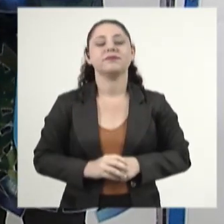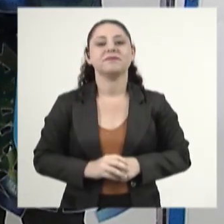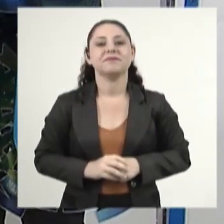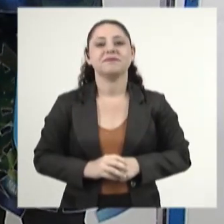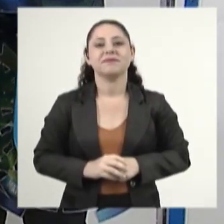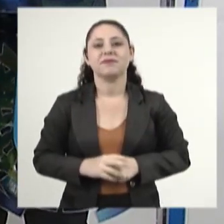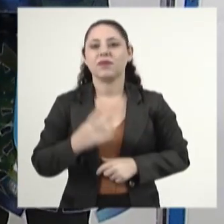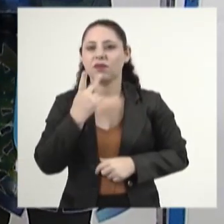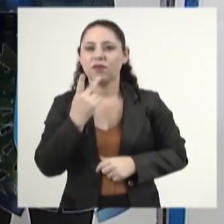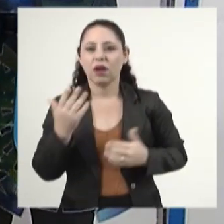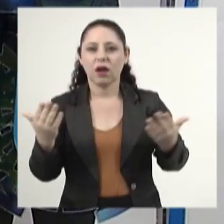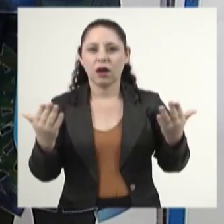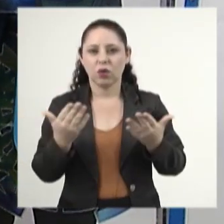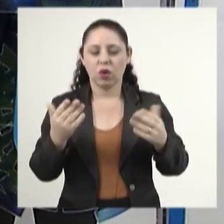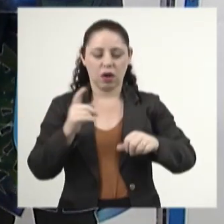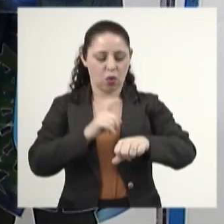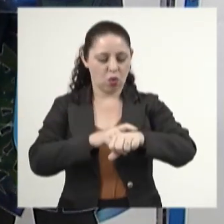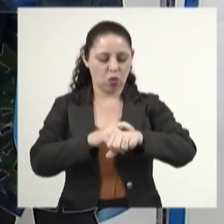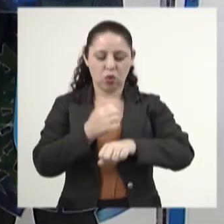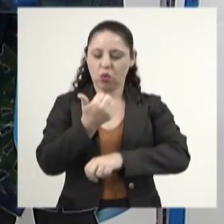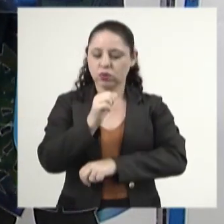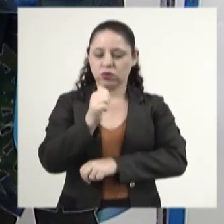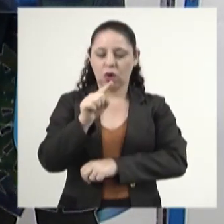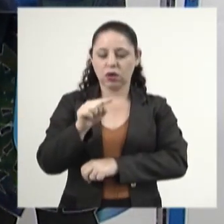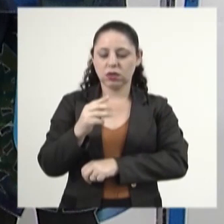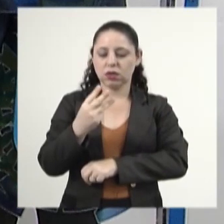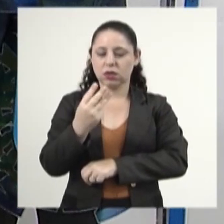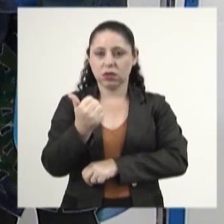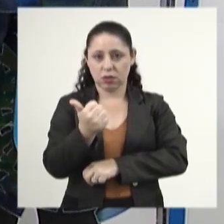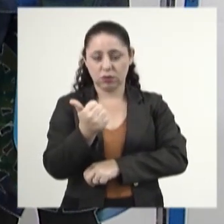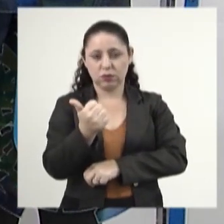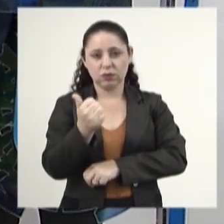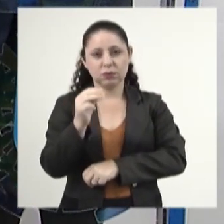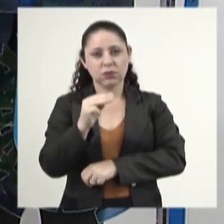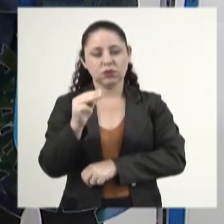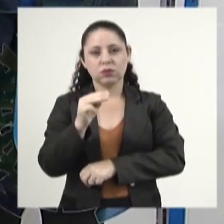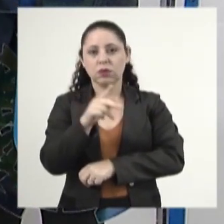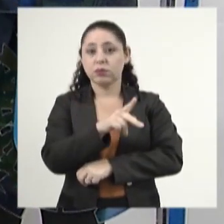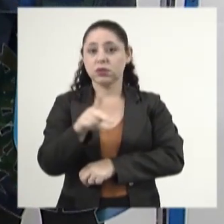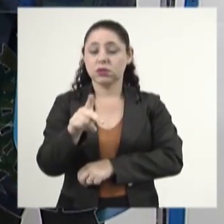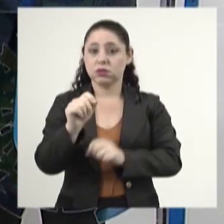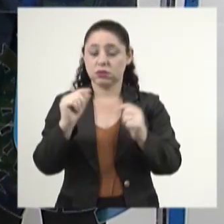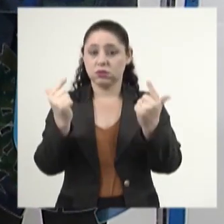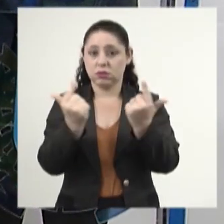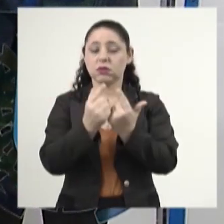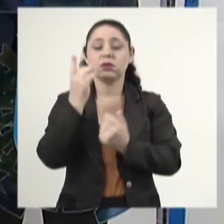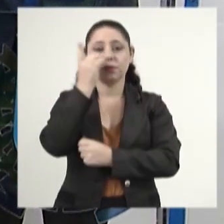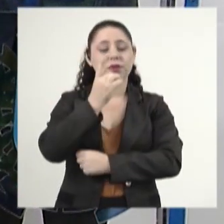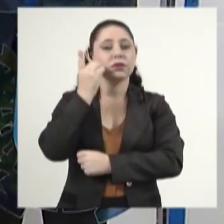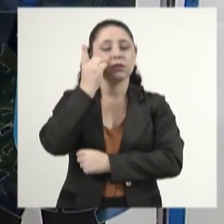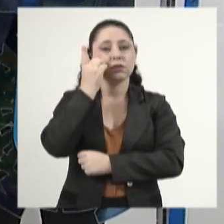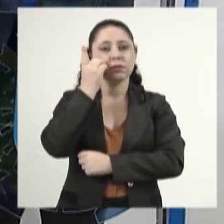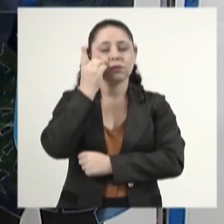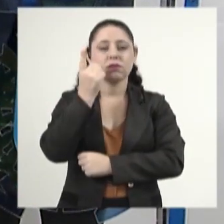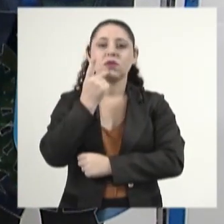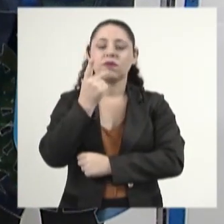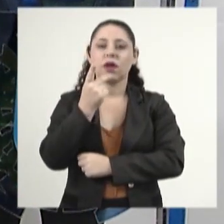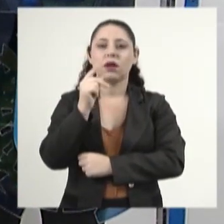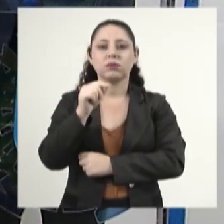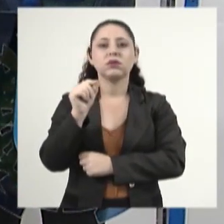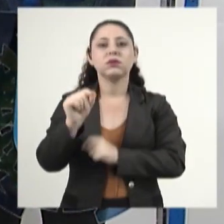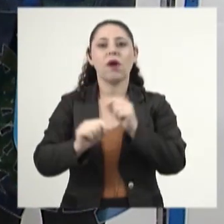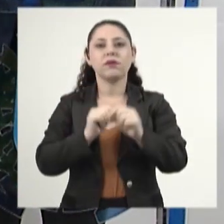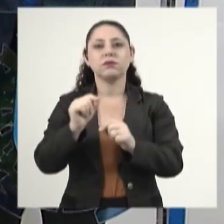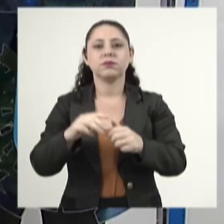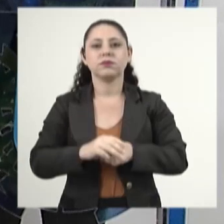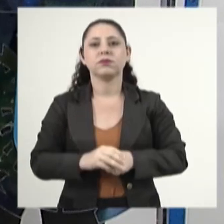Bom, vamos falar agora 11 horas e 31 minutos. O presidente da Assembleia Legislativa, deputado Gerson Claro, nós falamos até...